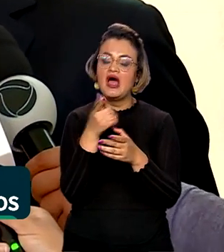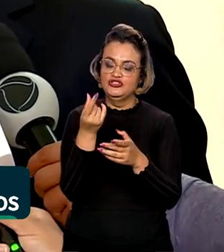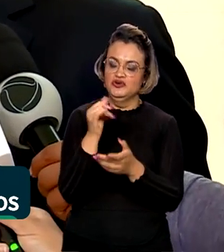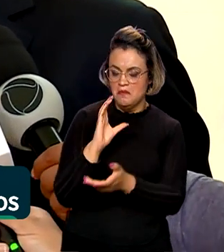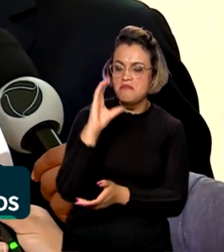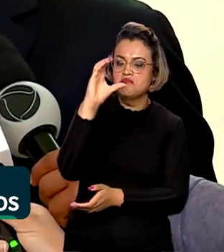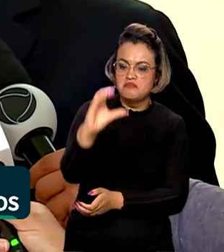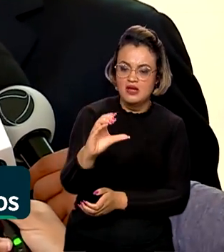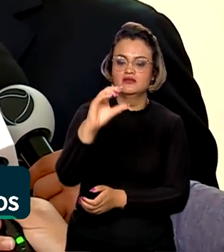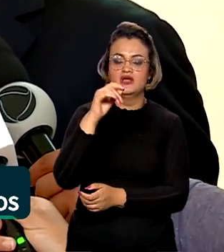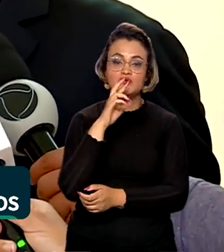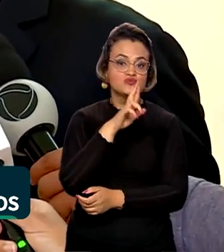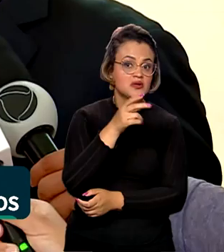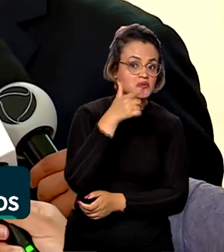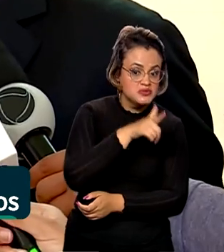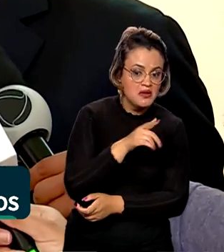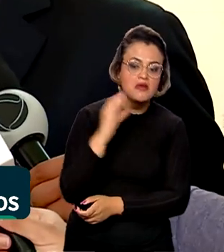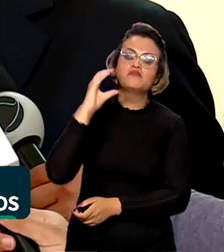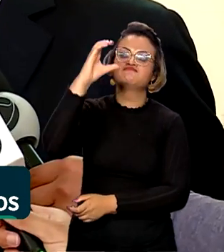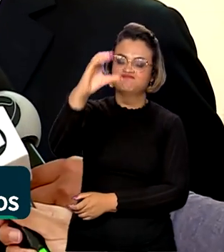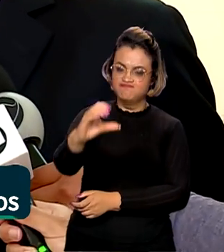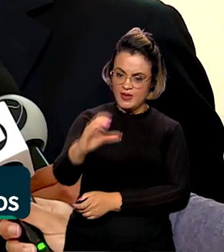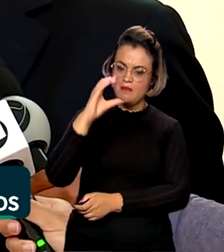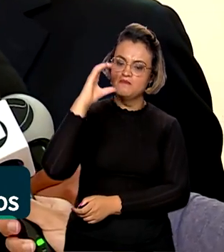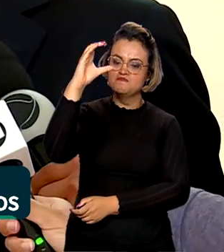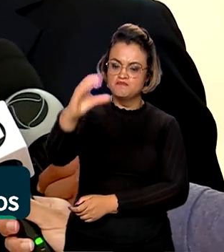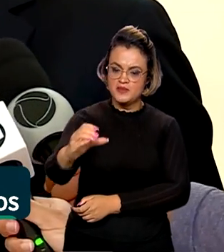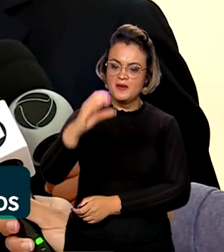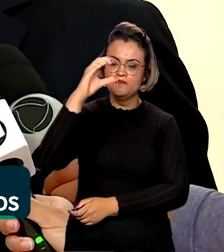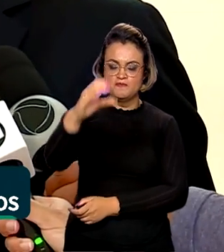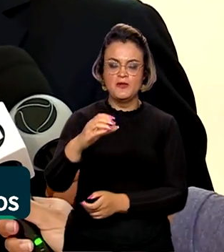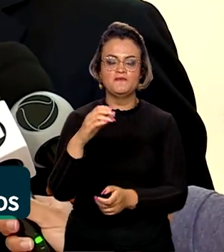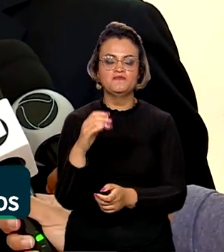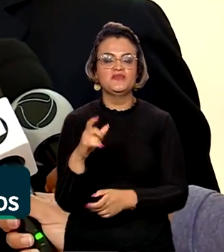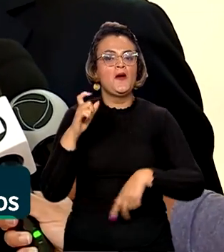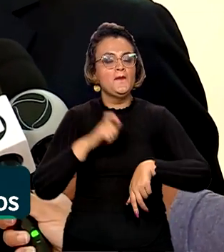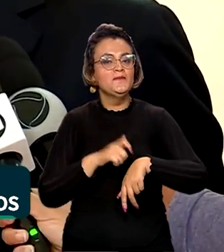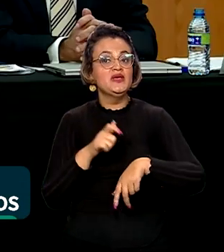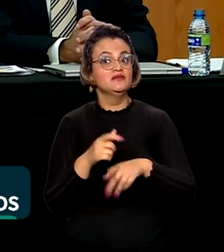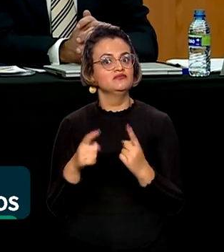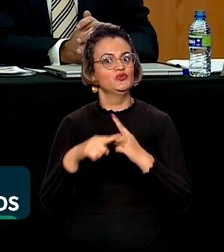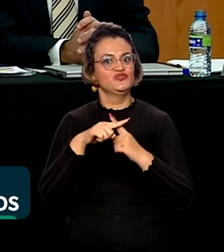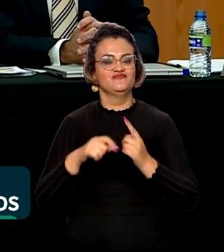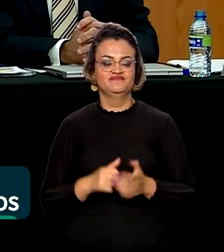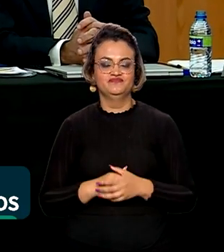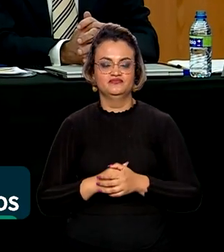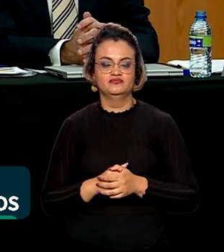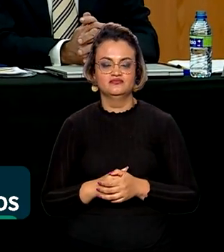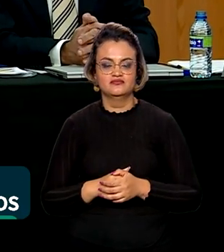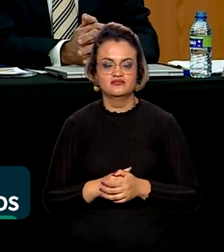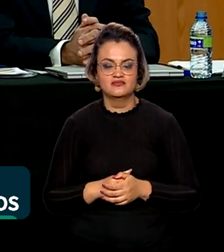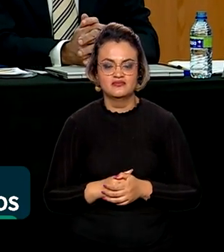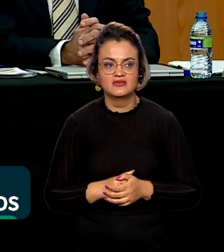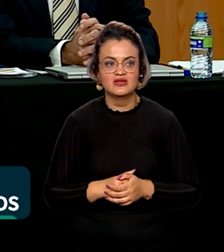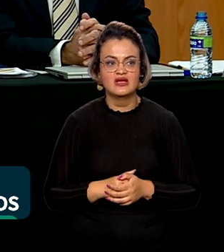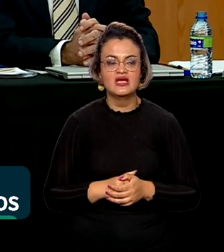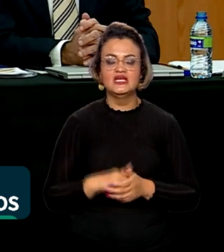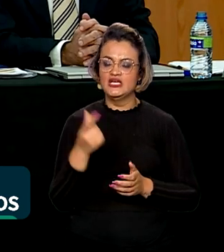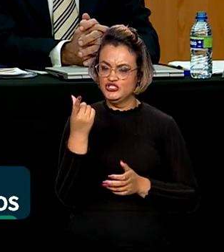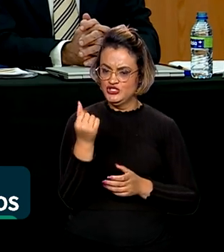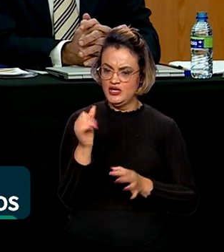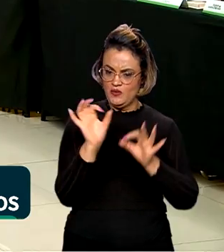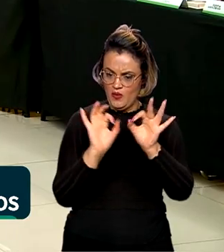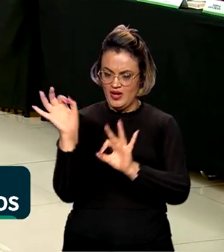da redução objetiva do desmatamento. Então, nós estamos num momento extremamente positivo. Quem faz a gestão dos recursos é o